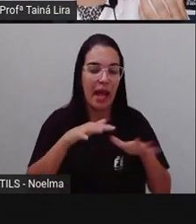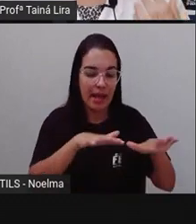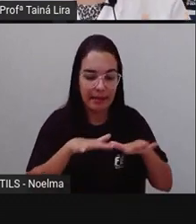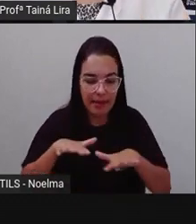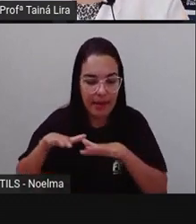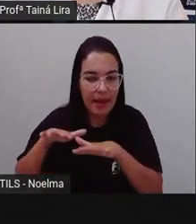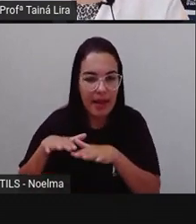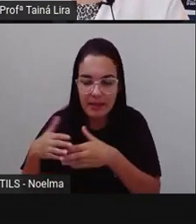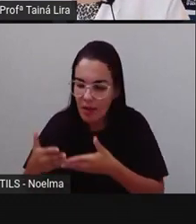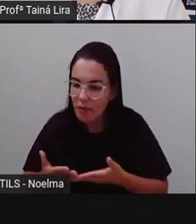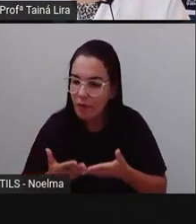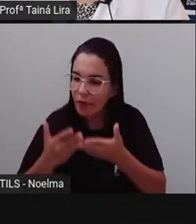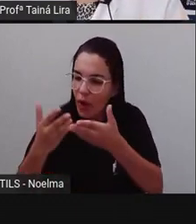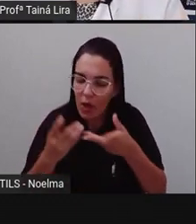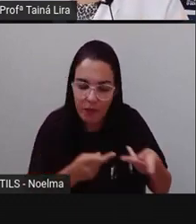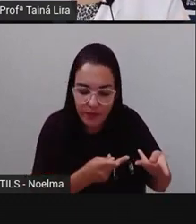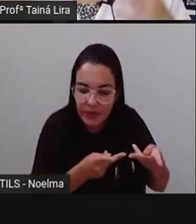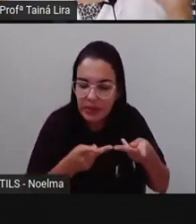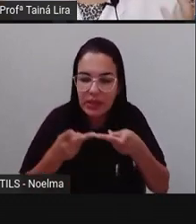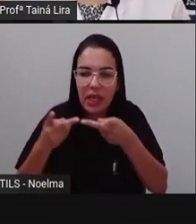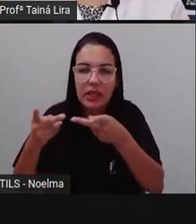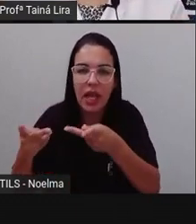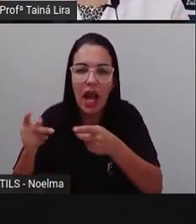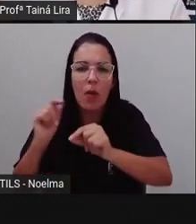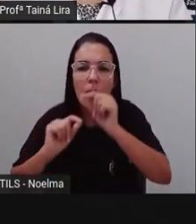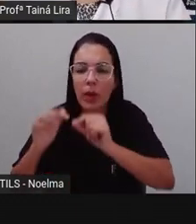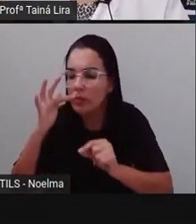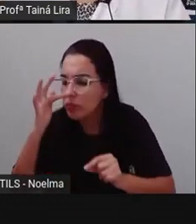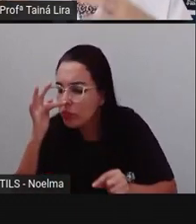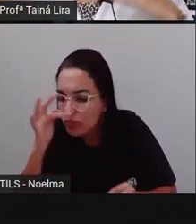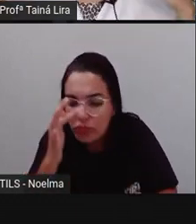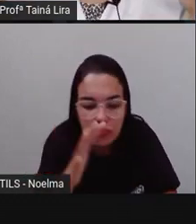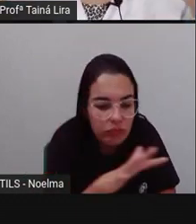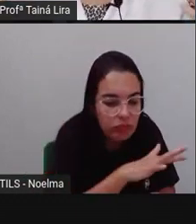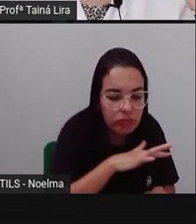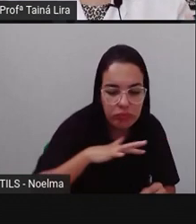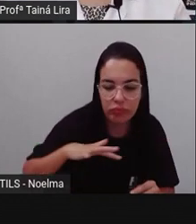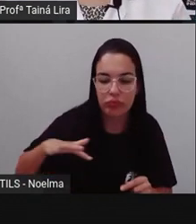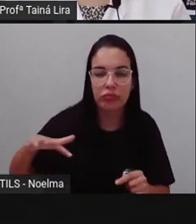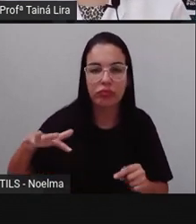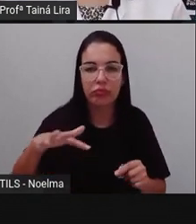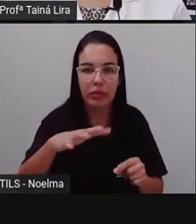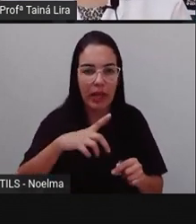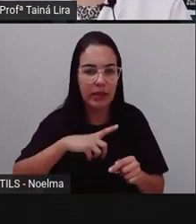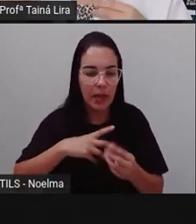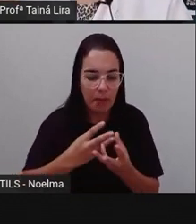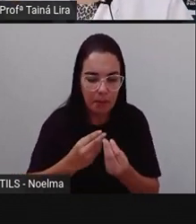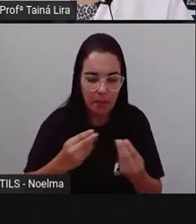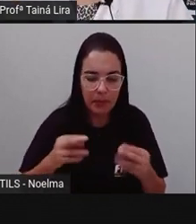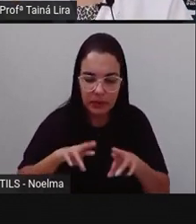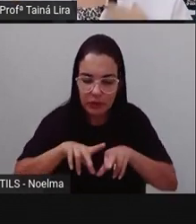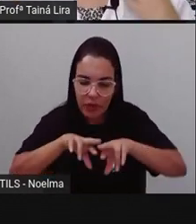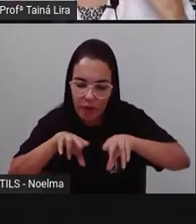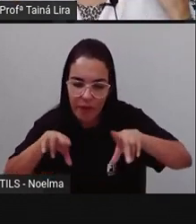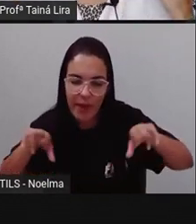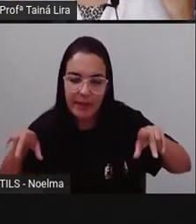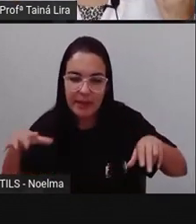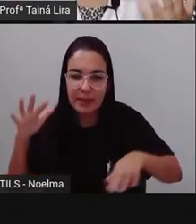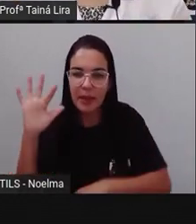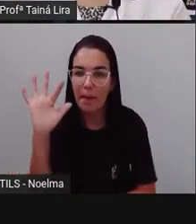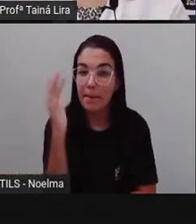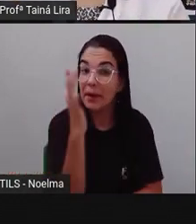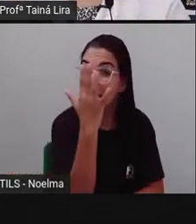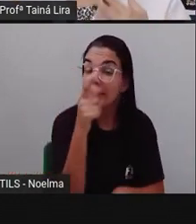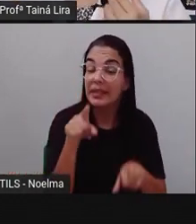visitarem um jardim Que tinha vários tipos de planta. E ela falou que é